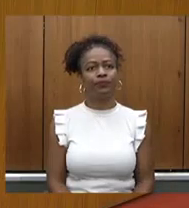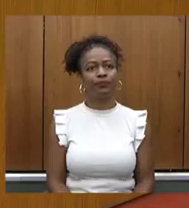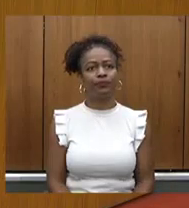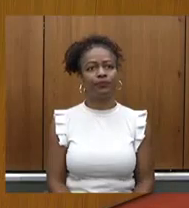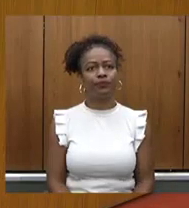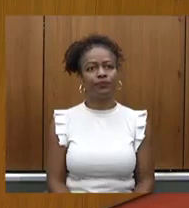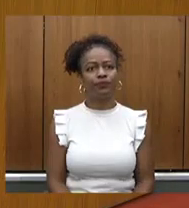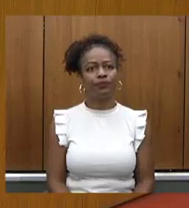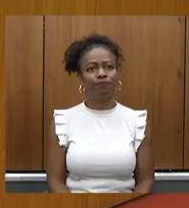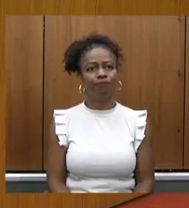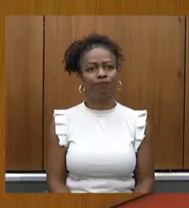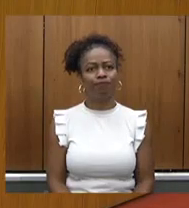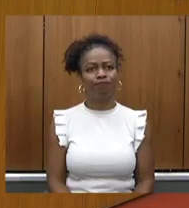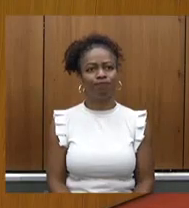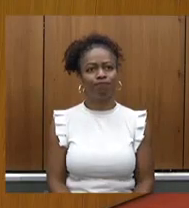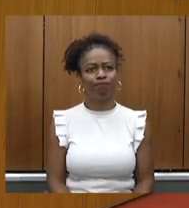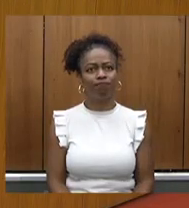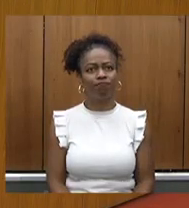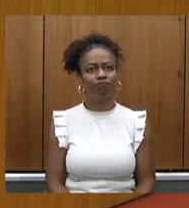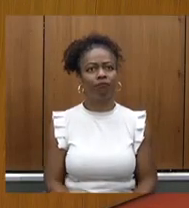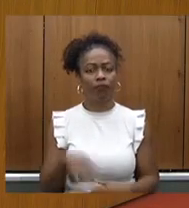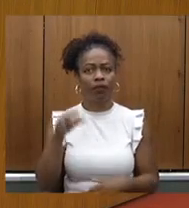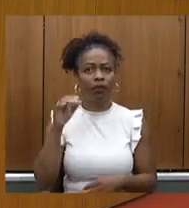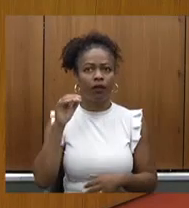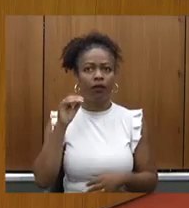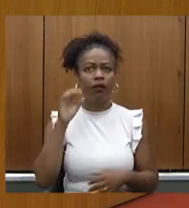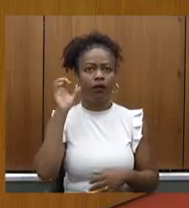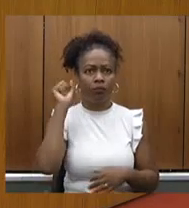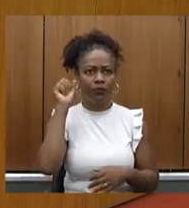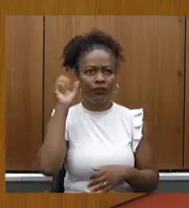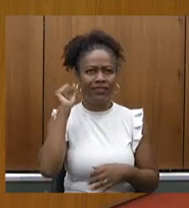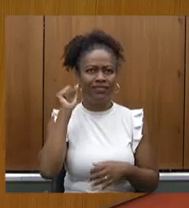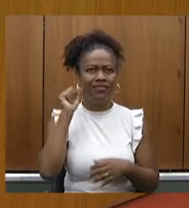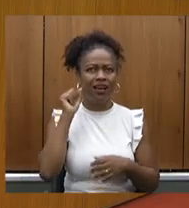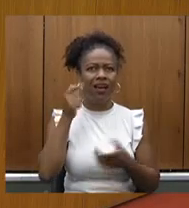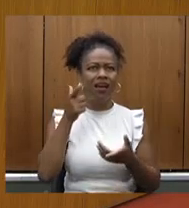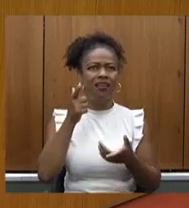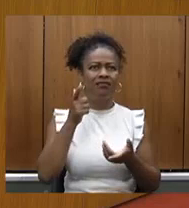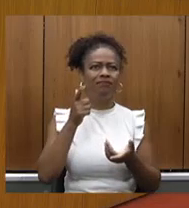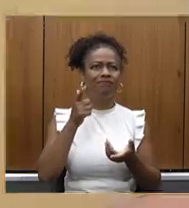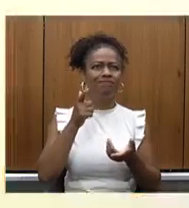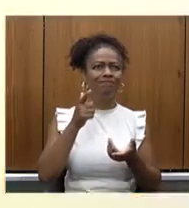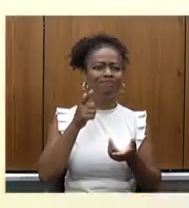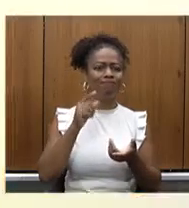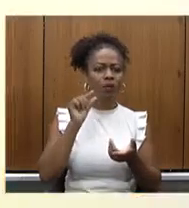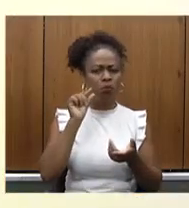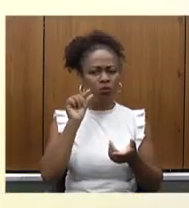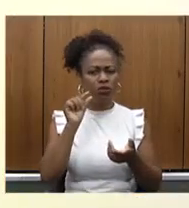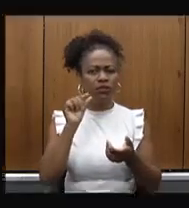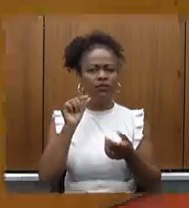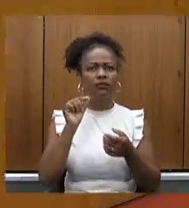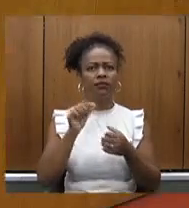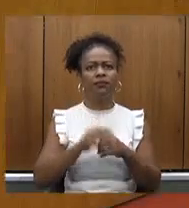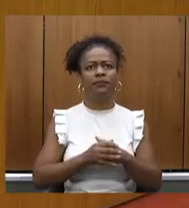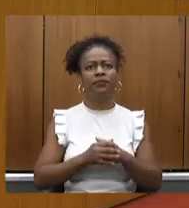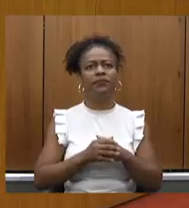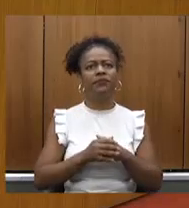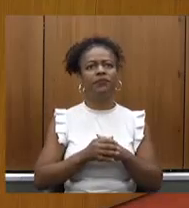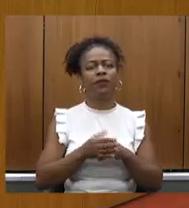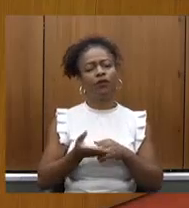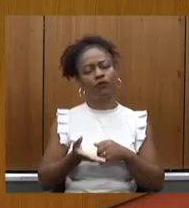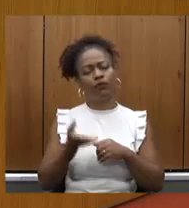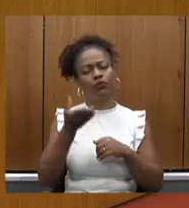Ouvindo? Estamos te ouvindo deputado deu um pique eu acho que o senhor esbarrou aí na questão o volume mas